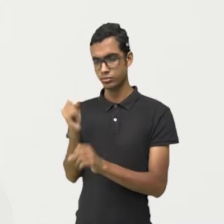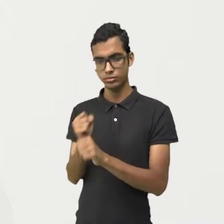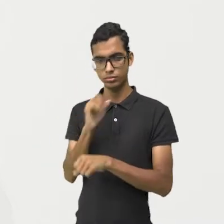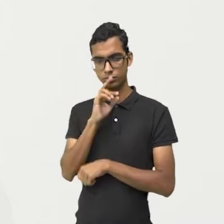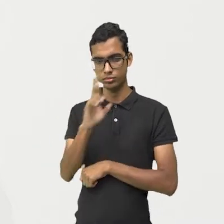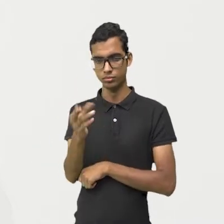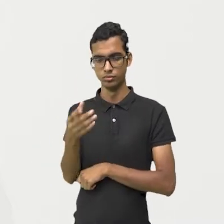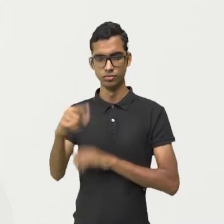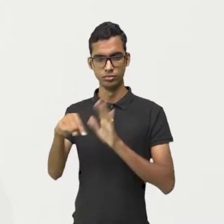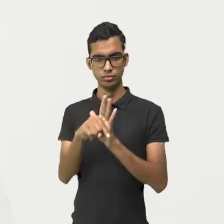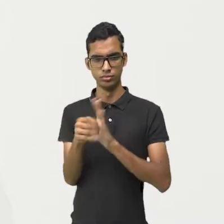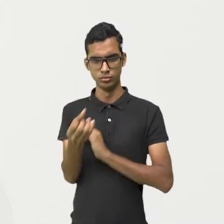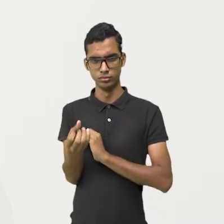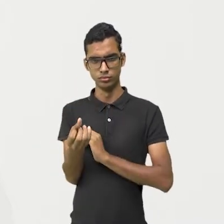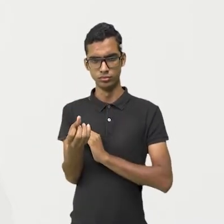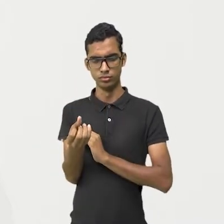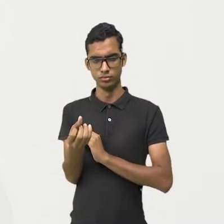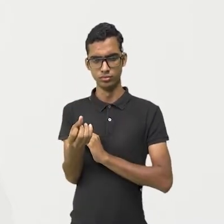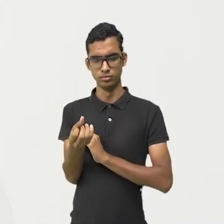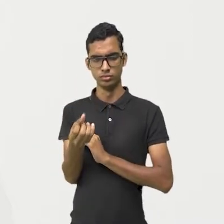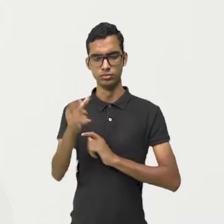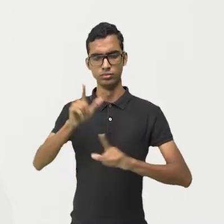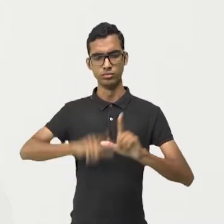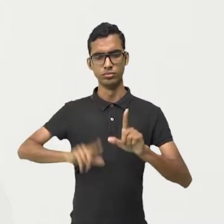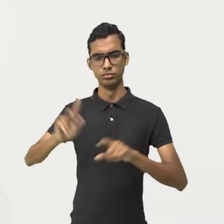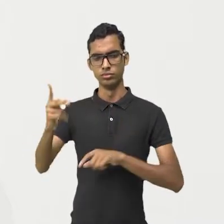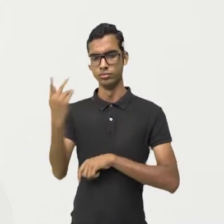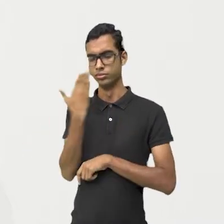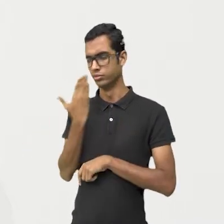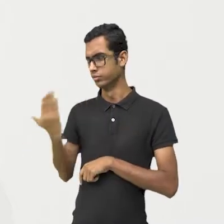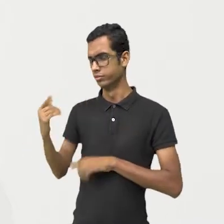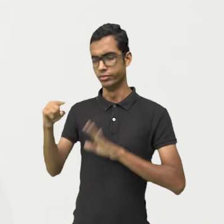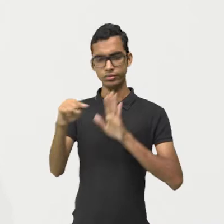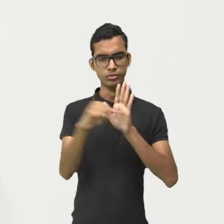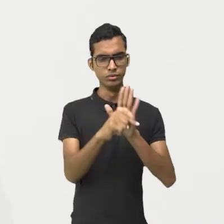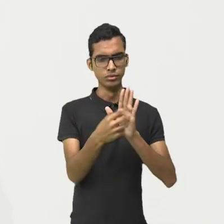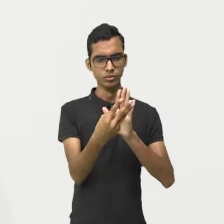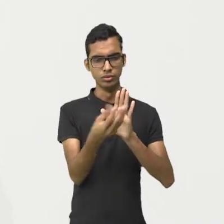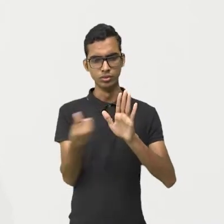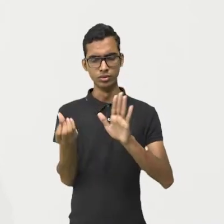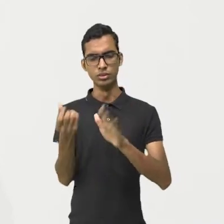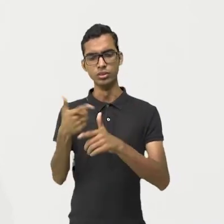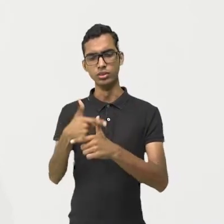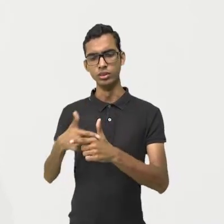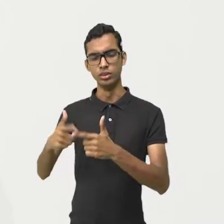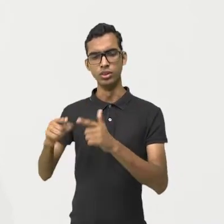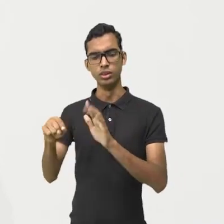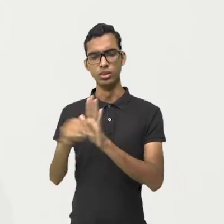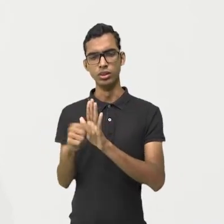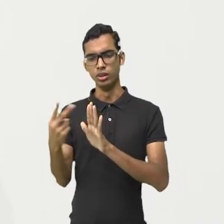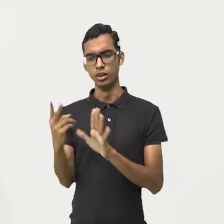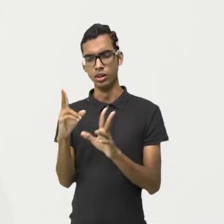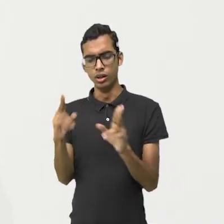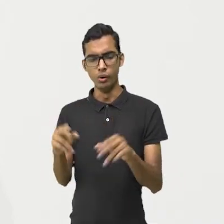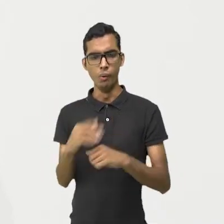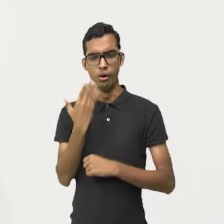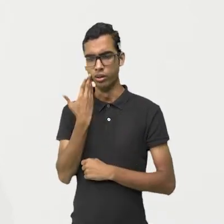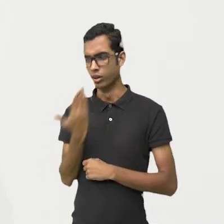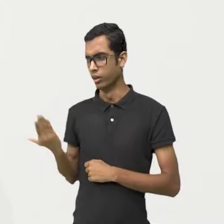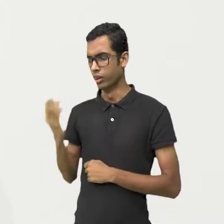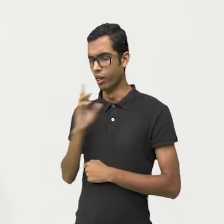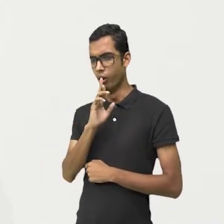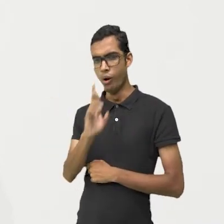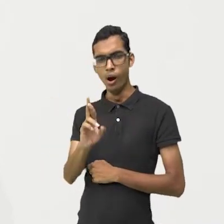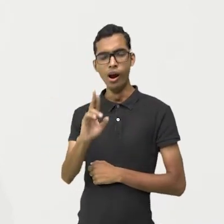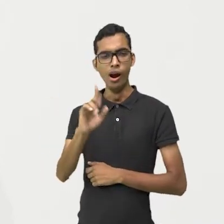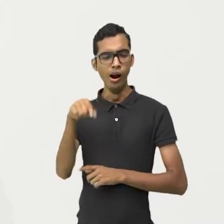6. Ou seja, menos 6. E na letra H. Divisão de sinais iguais. Divisão de sinais iguais.